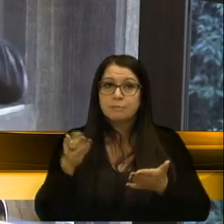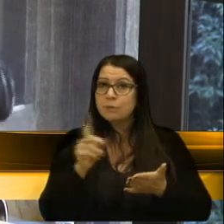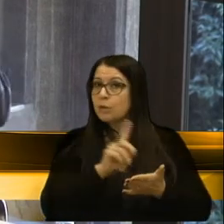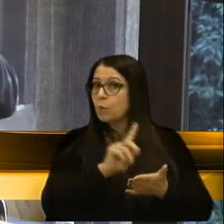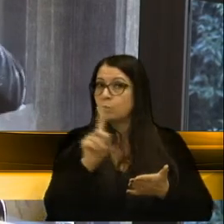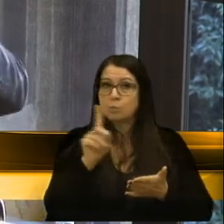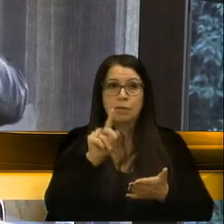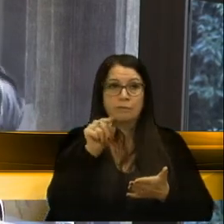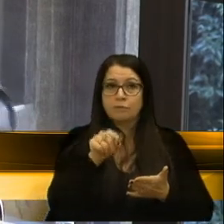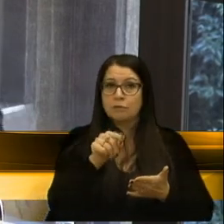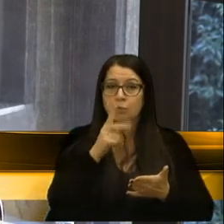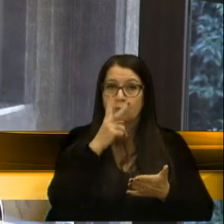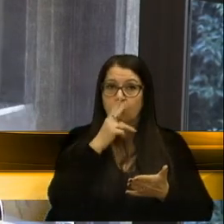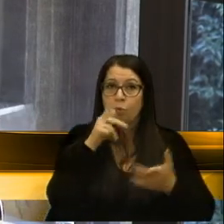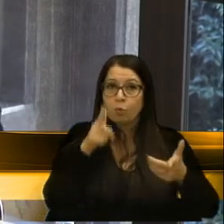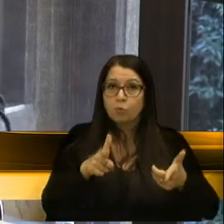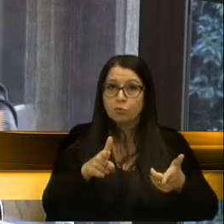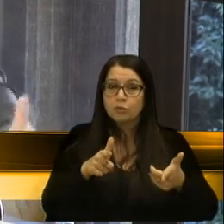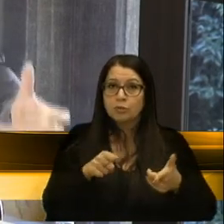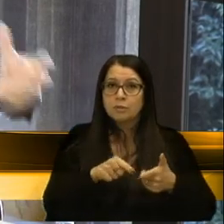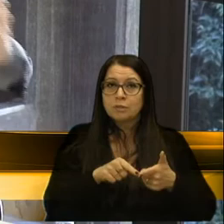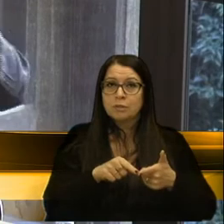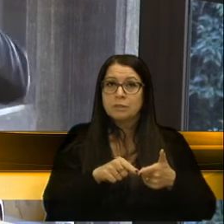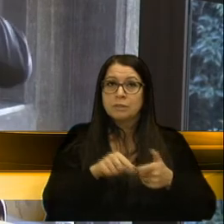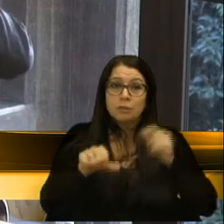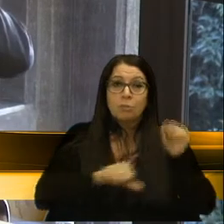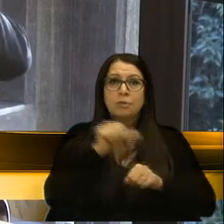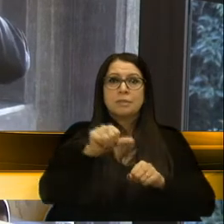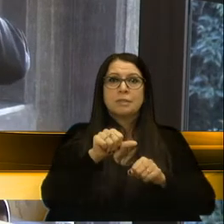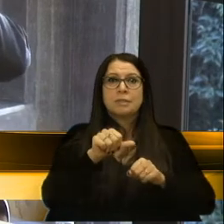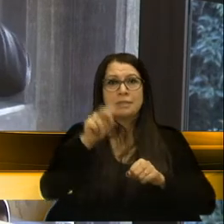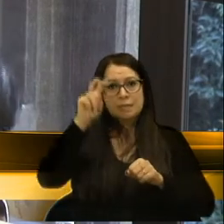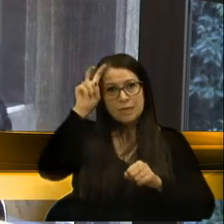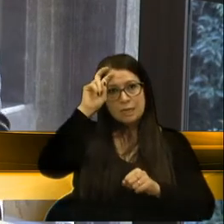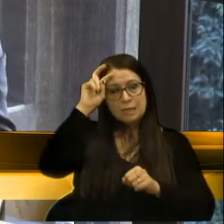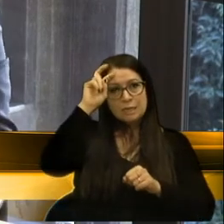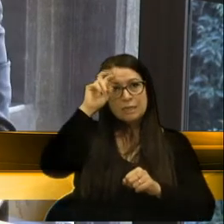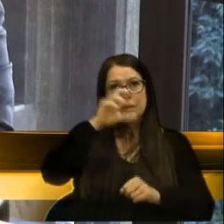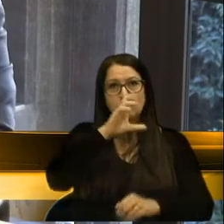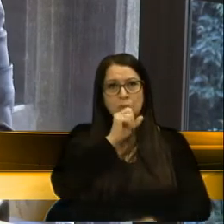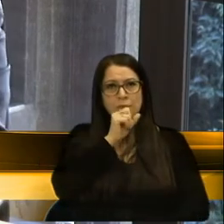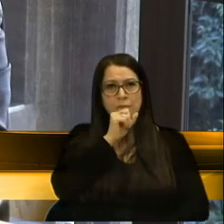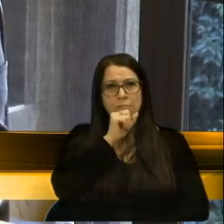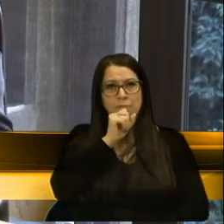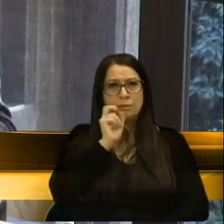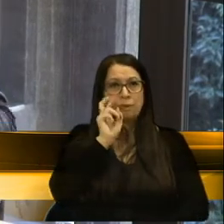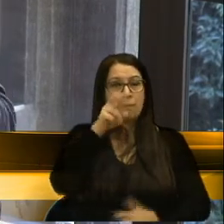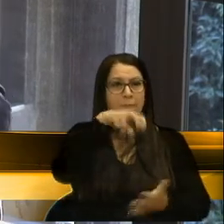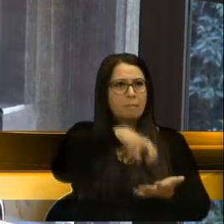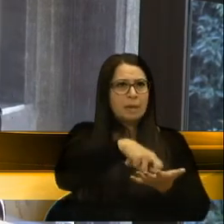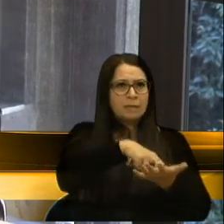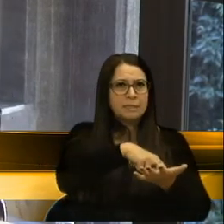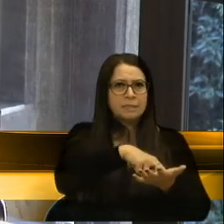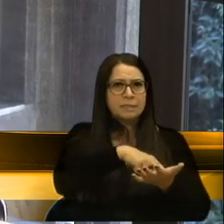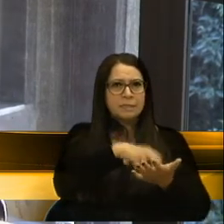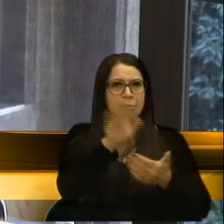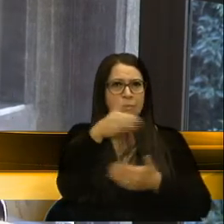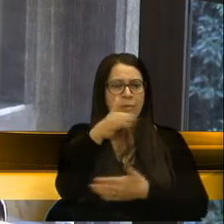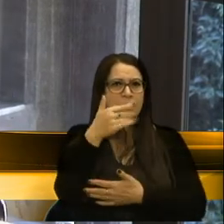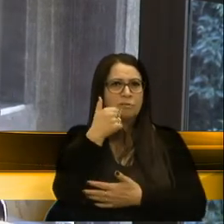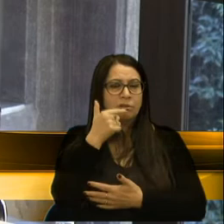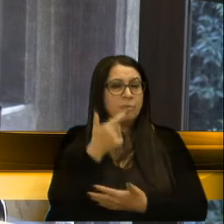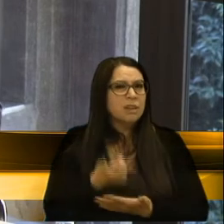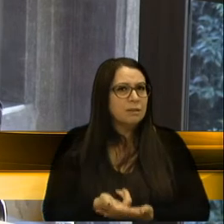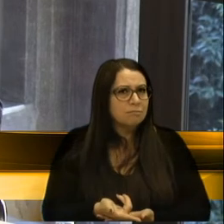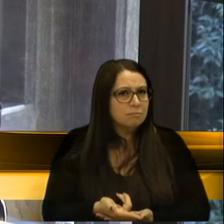estava nesse atual enquadramento, e aí houve a mudança na quinta, e, no sábado, nós fomos penalizados com a bandeira vermelha.